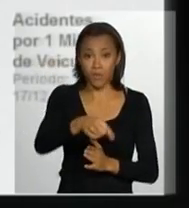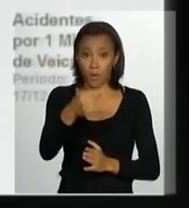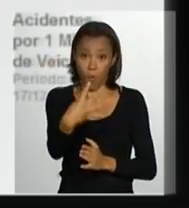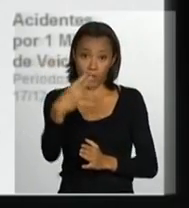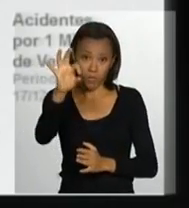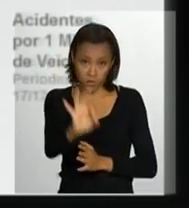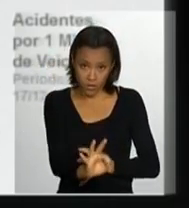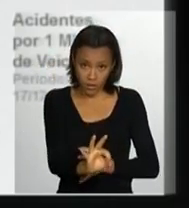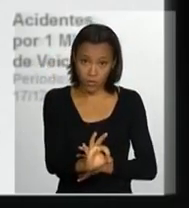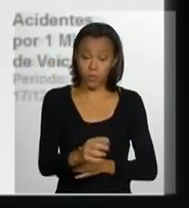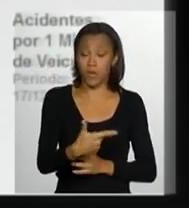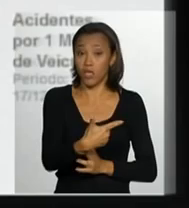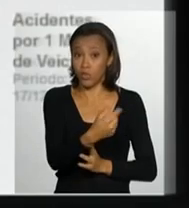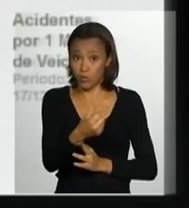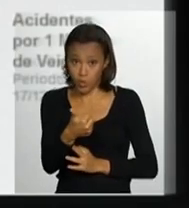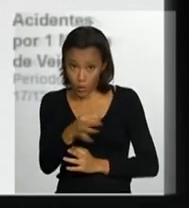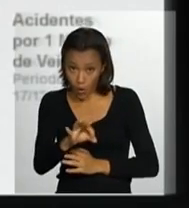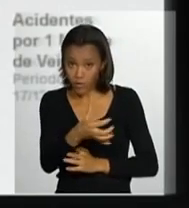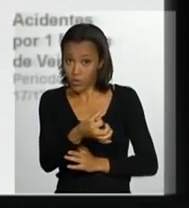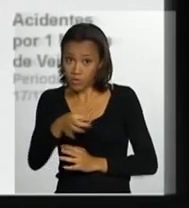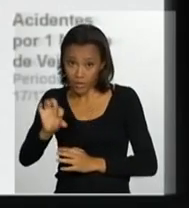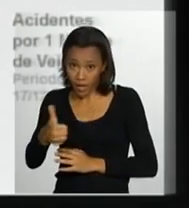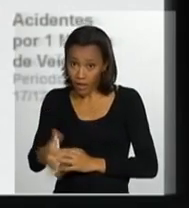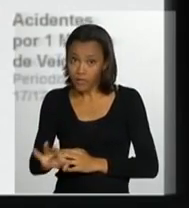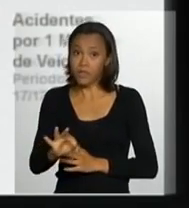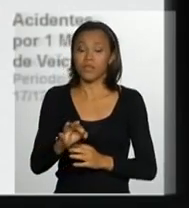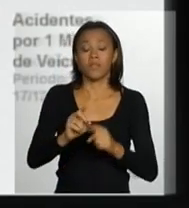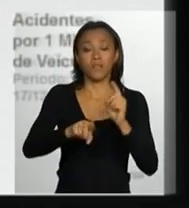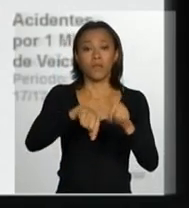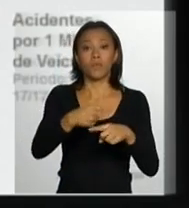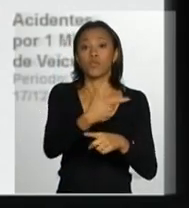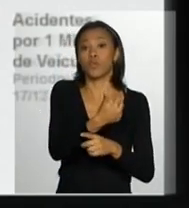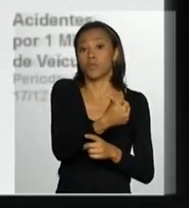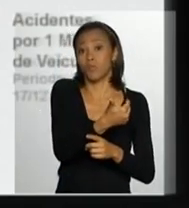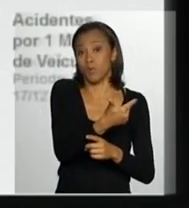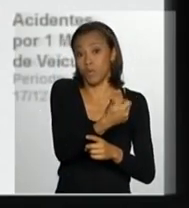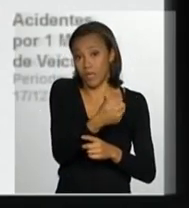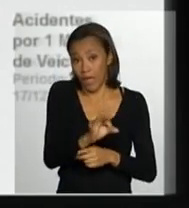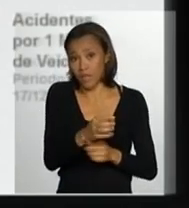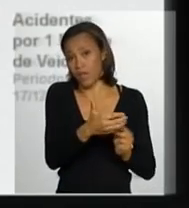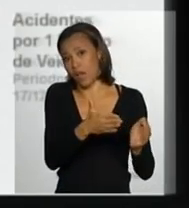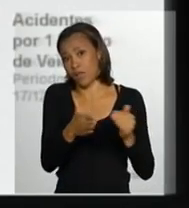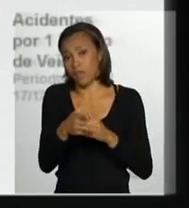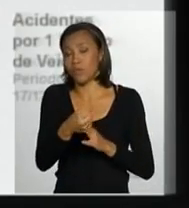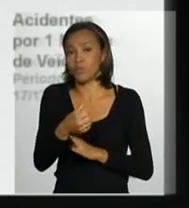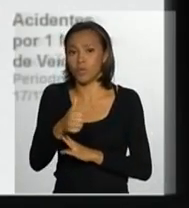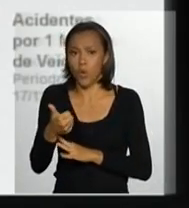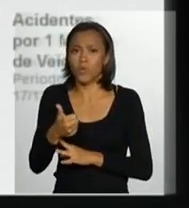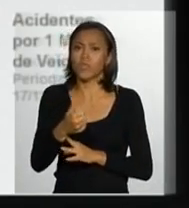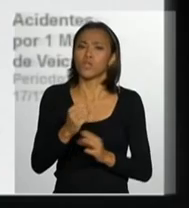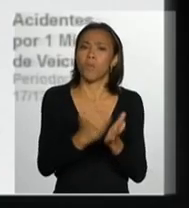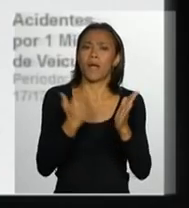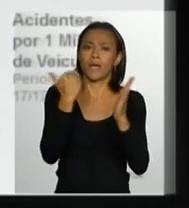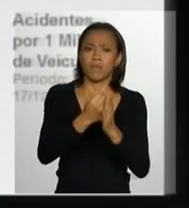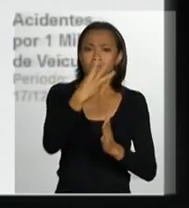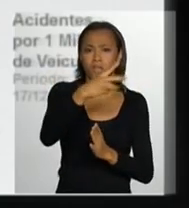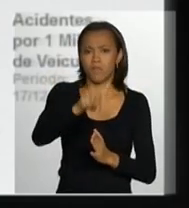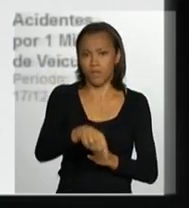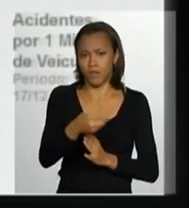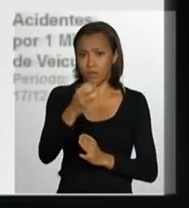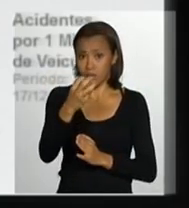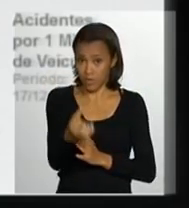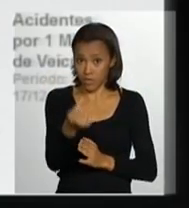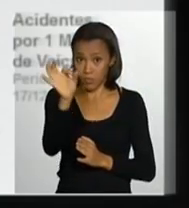% em 2009 e 2010. Tivemos, entre 2010 e 2011, um acréscimo de 3,6%, portanto, uma linha de